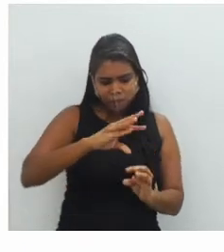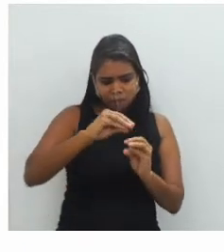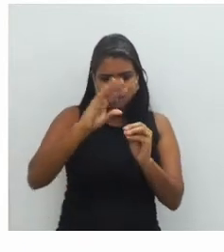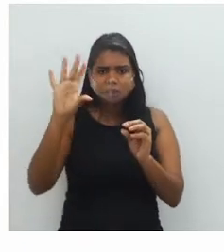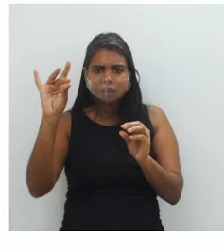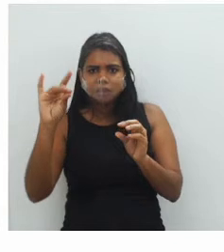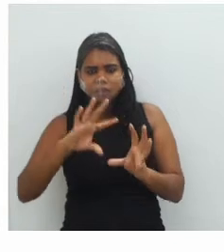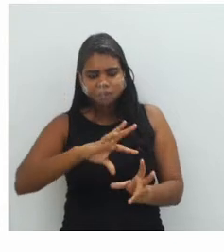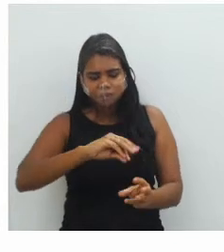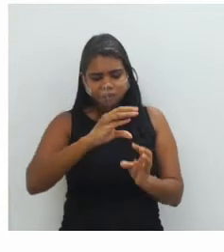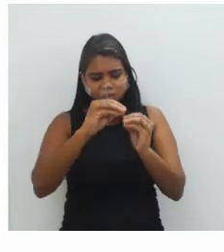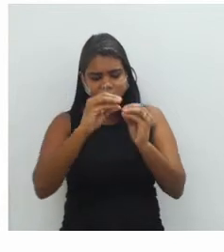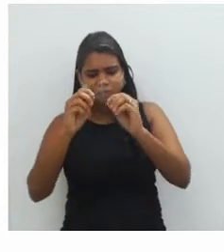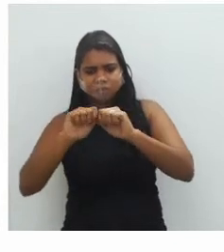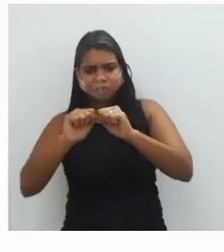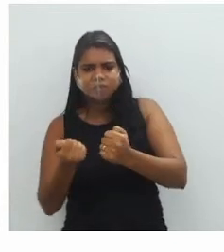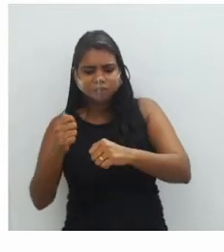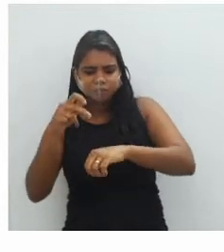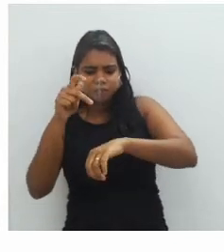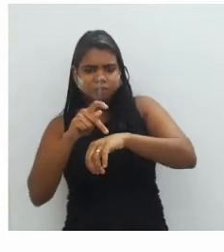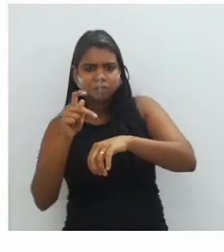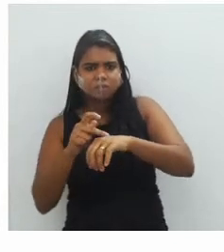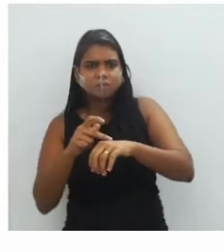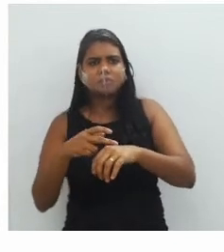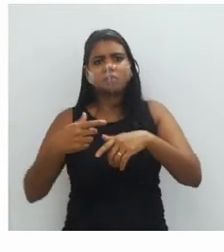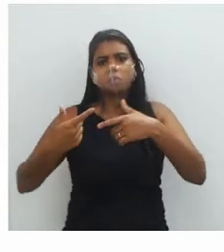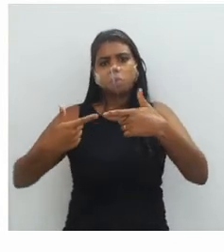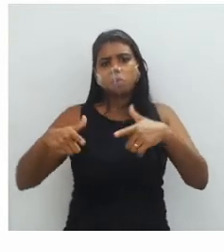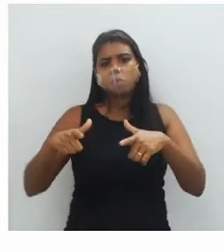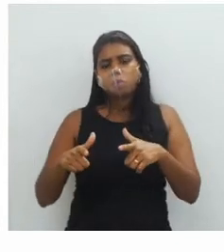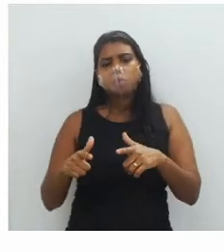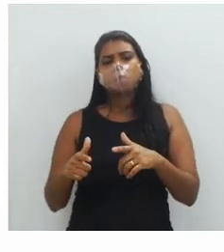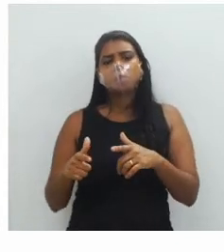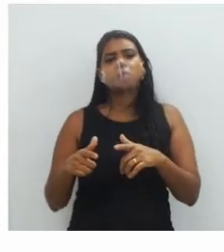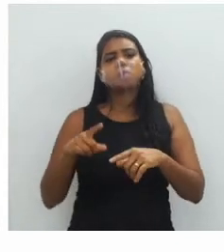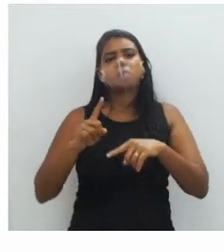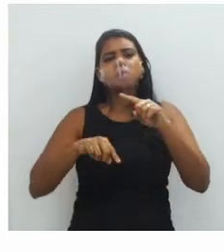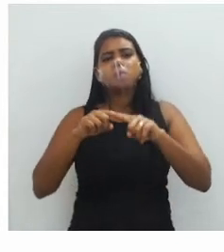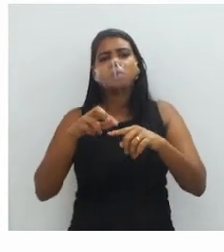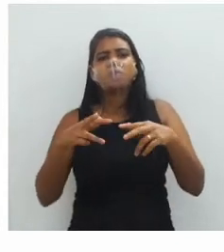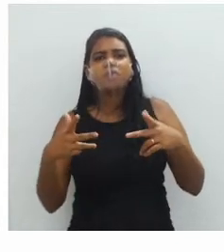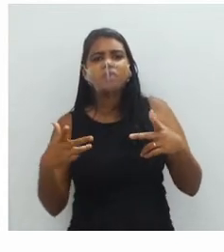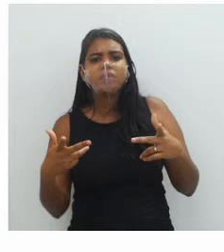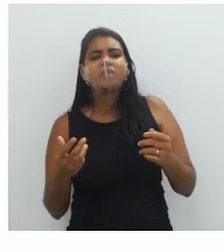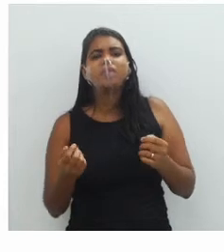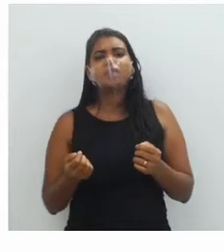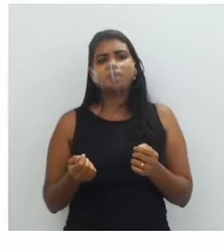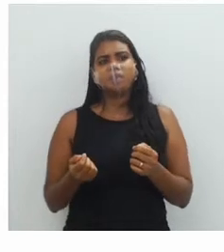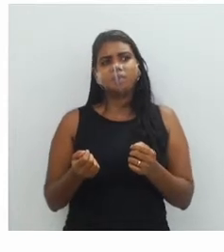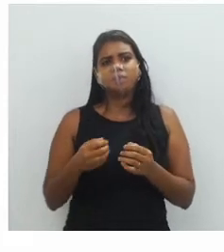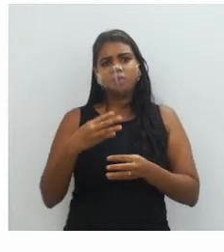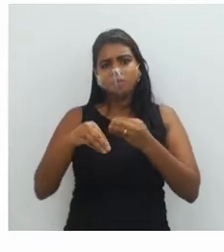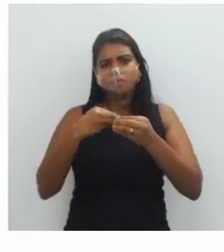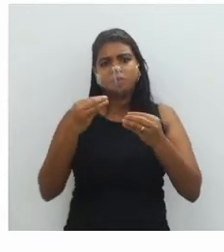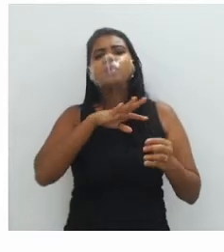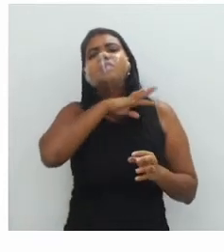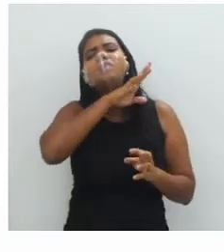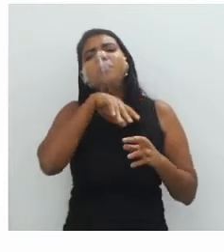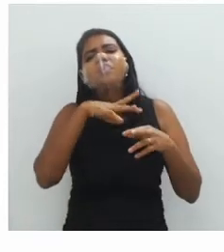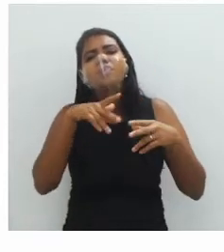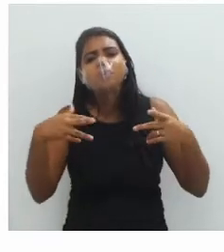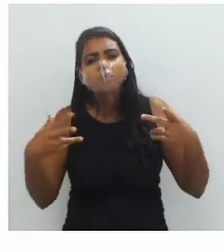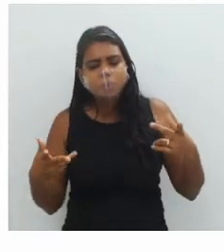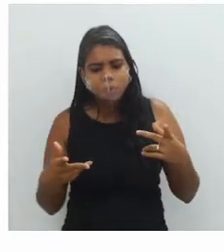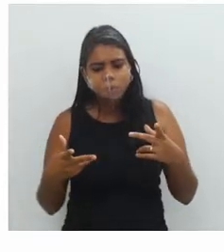coisa mais visceral de trabalhar com elementos orgânicos misturando a